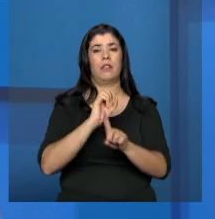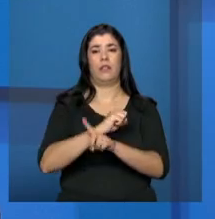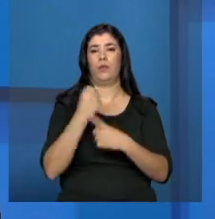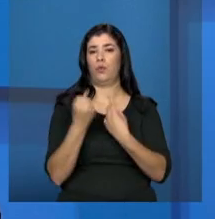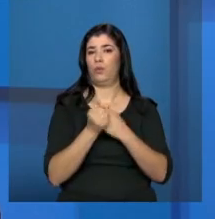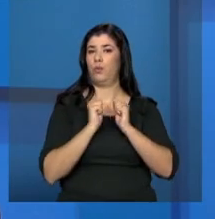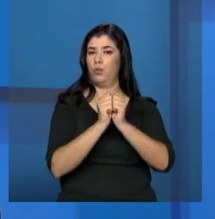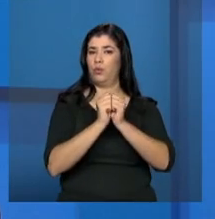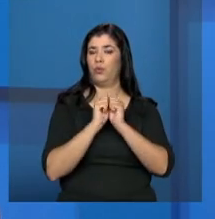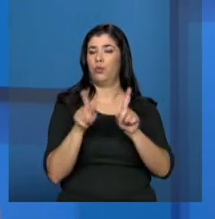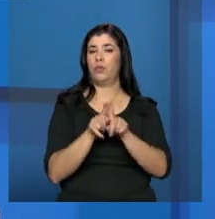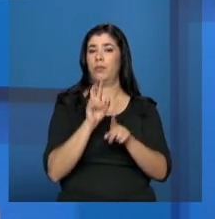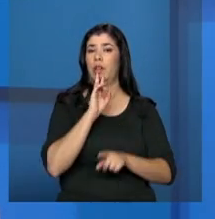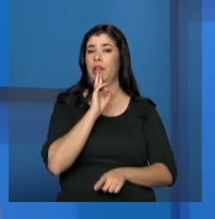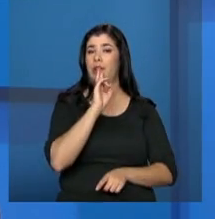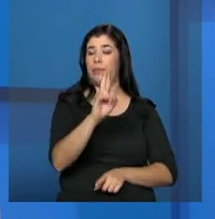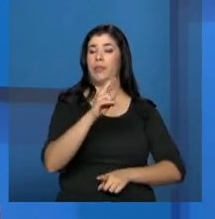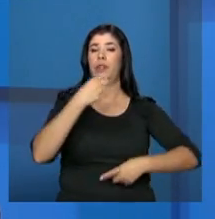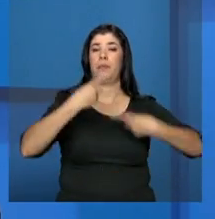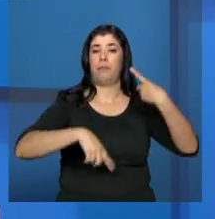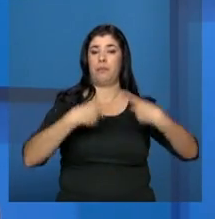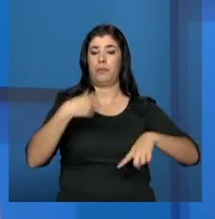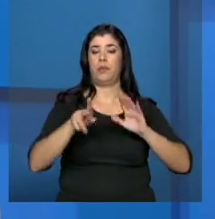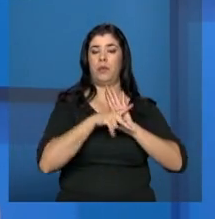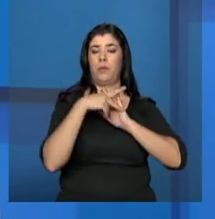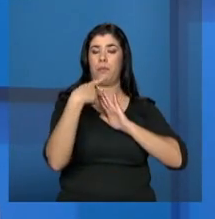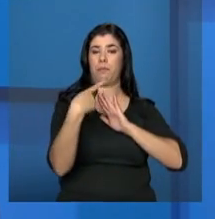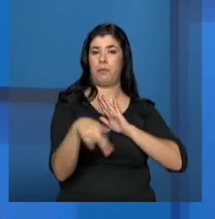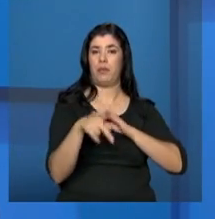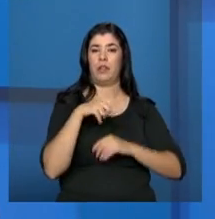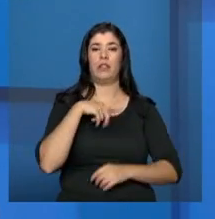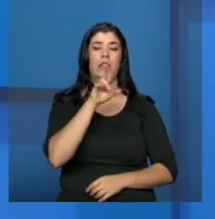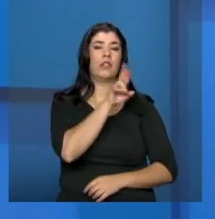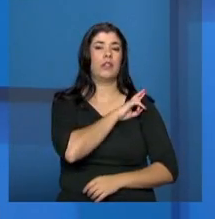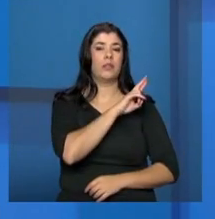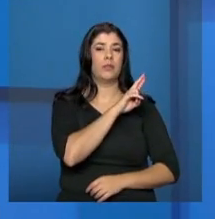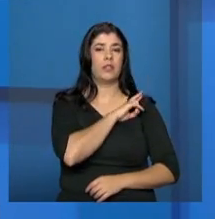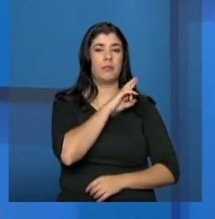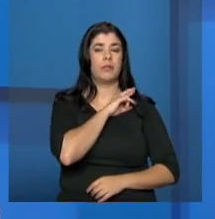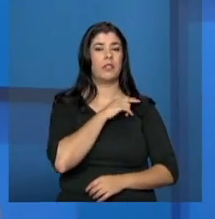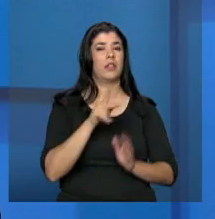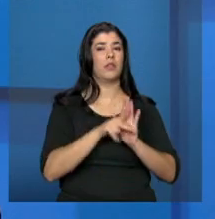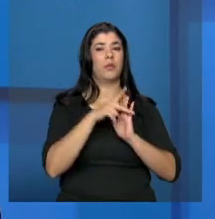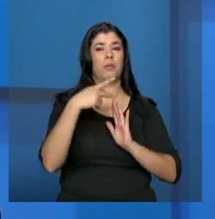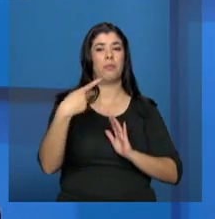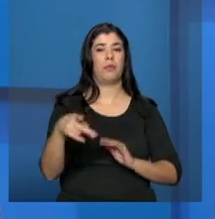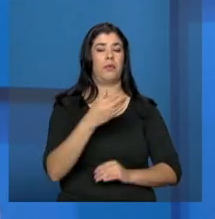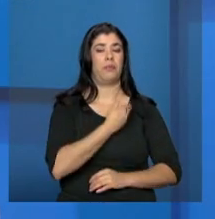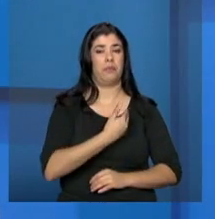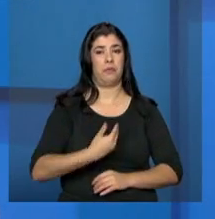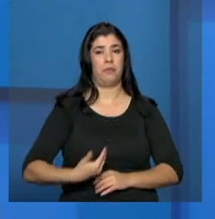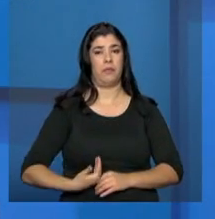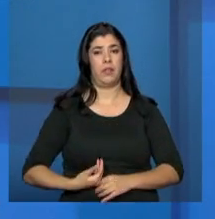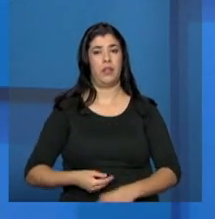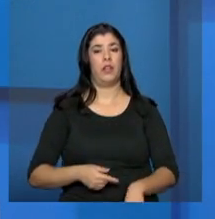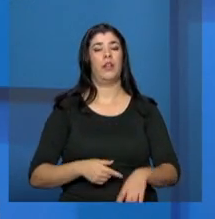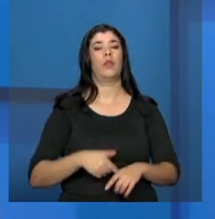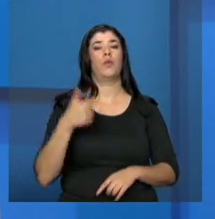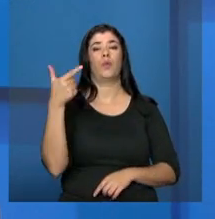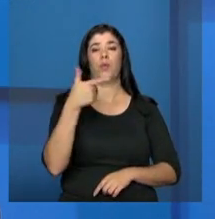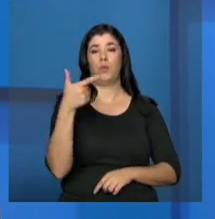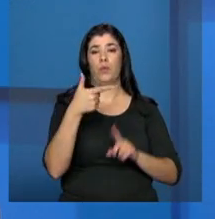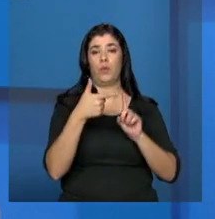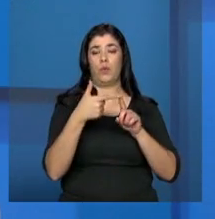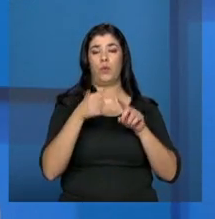social como uma resposta de política pública de responsabilidade estatal. Nós temos o sub-tema 2, que é o